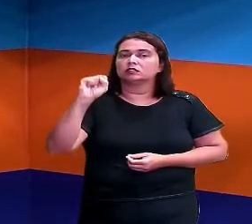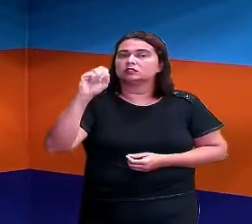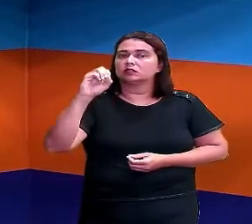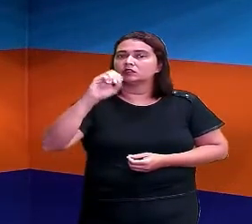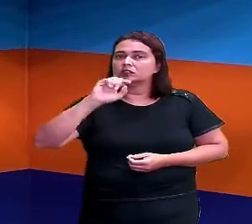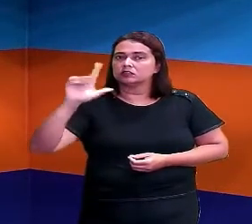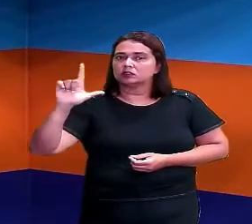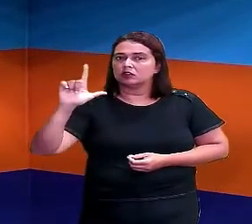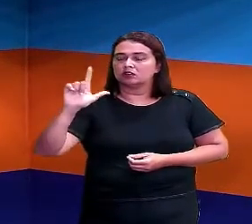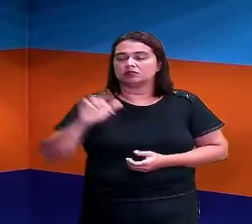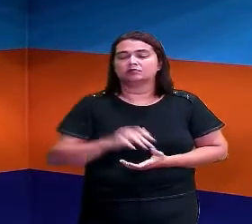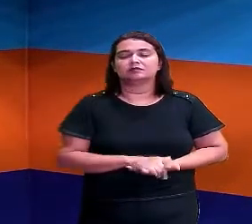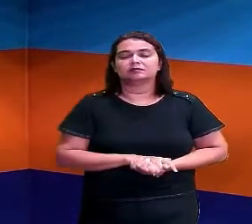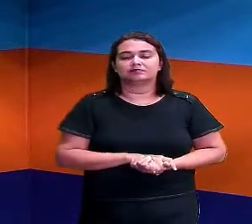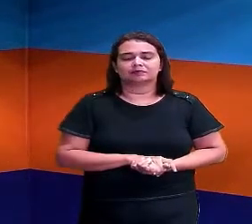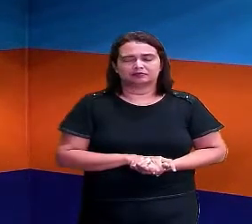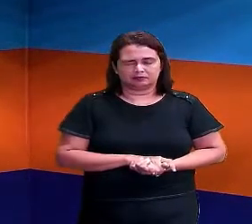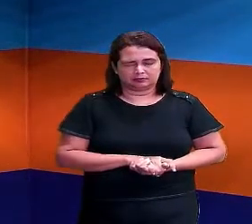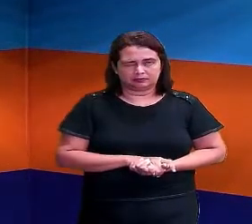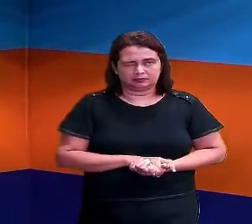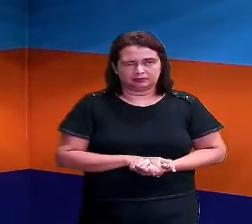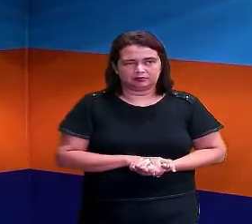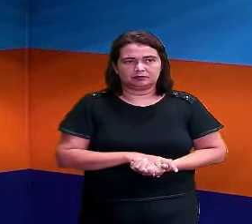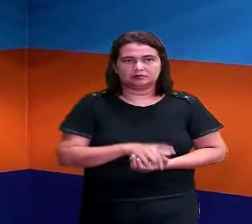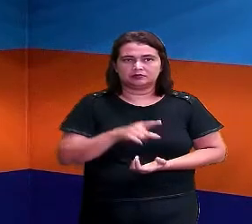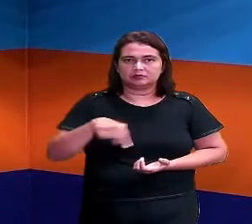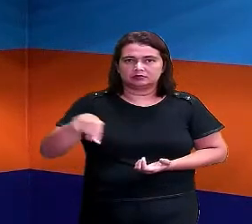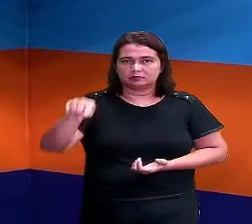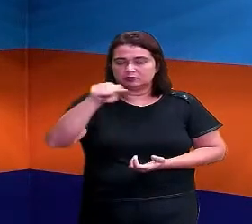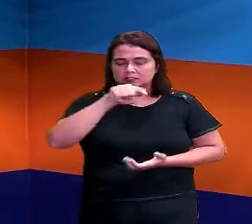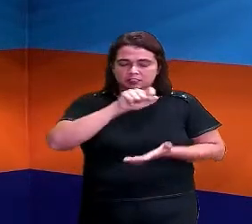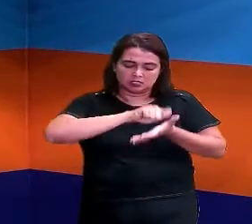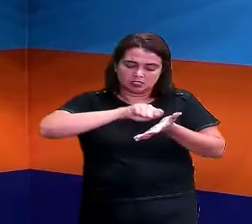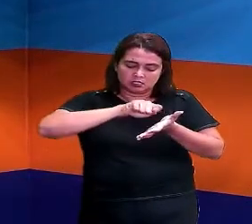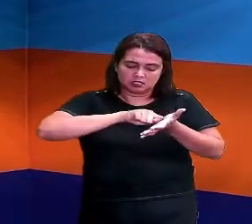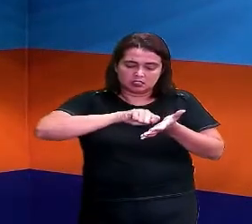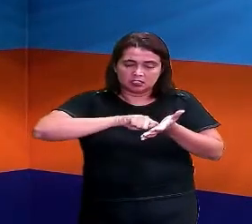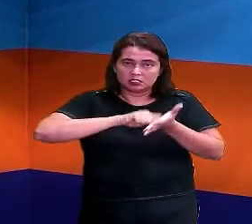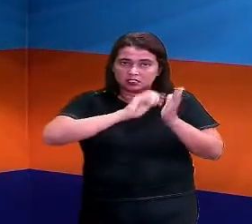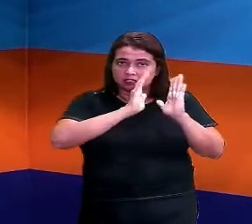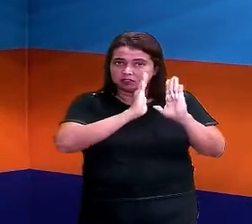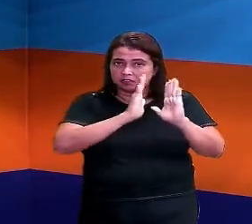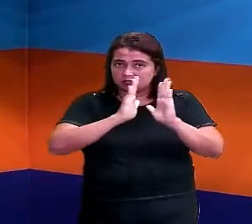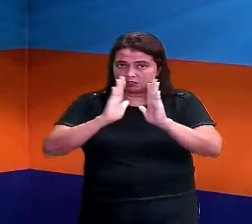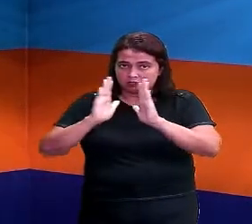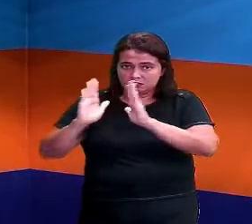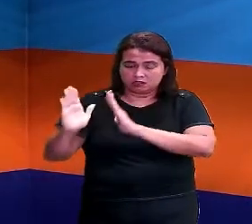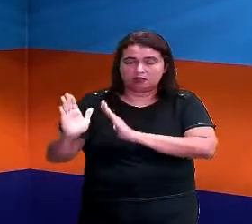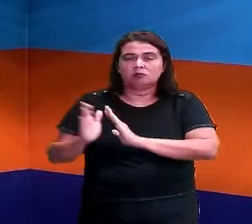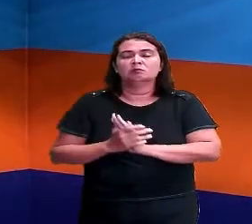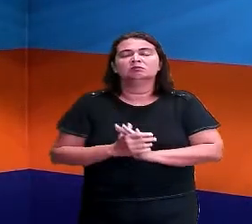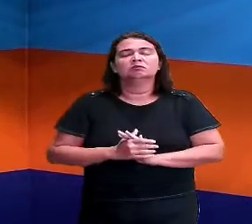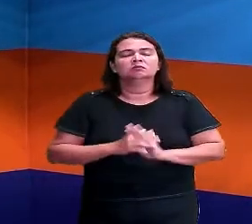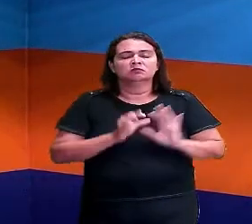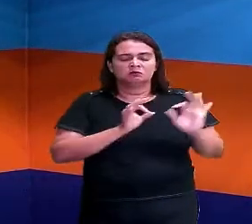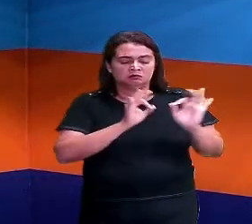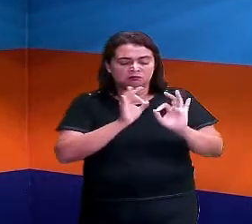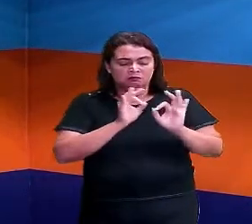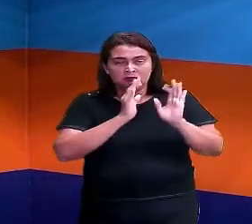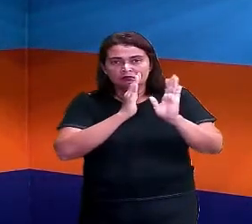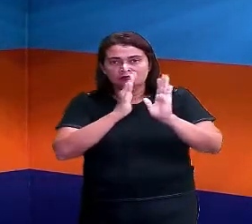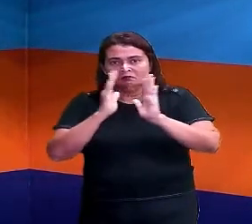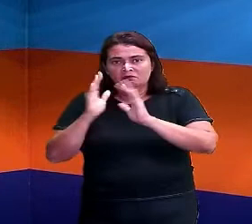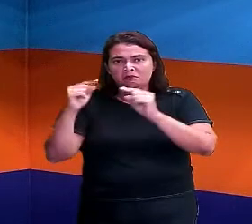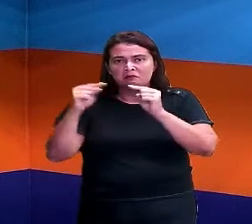sol. Tá vendo? Aí assim a gente escreve a ordem das palavrinhas de acordo com